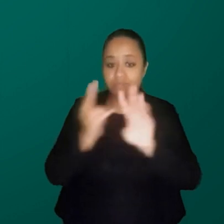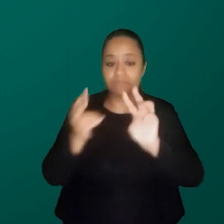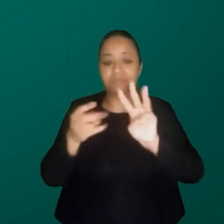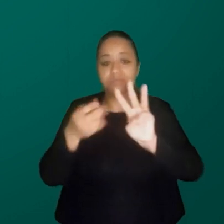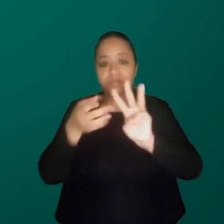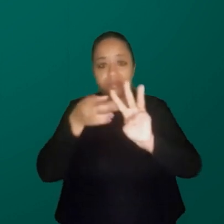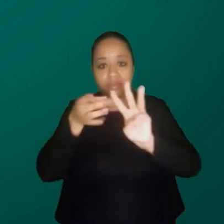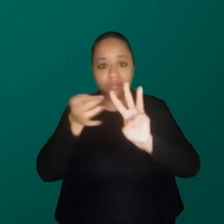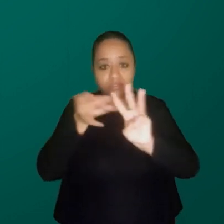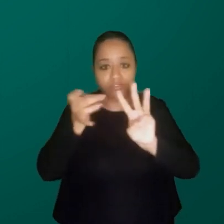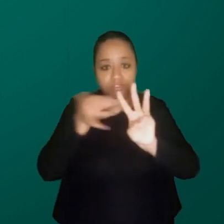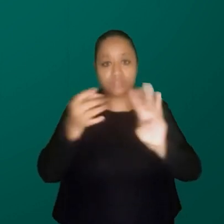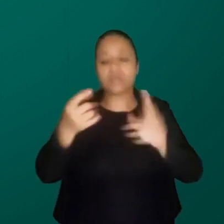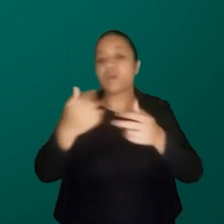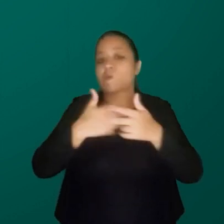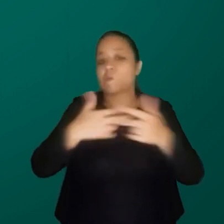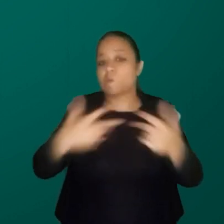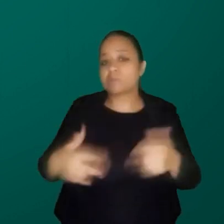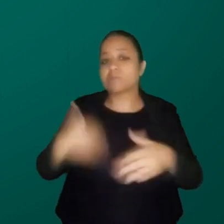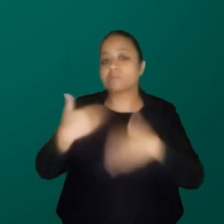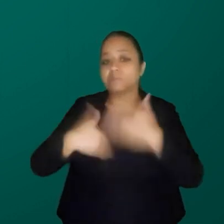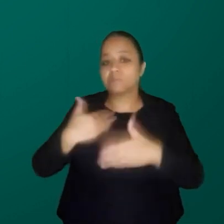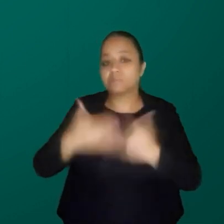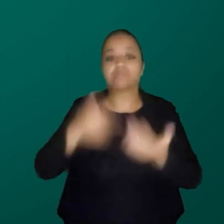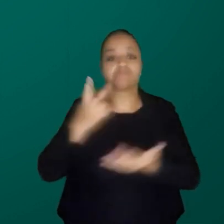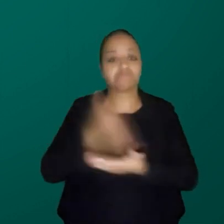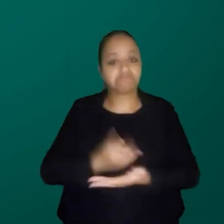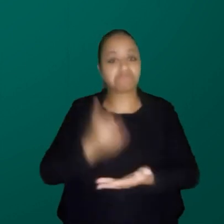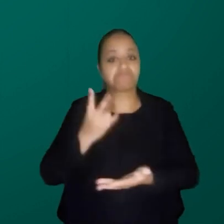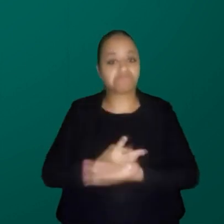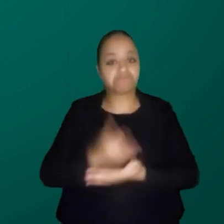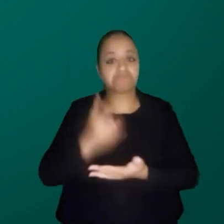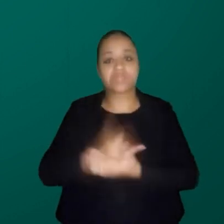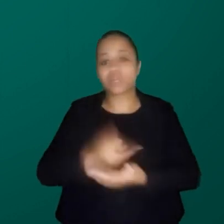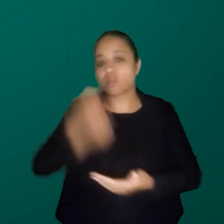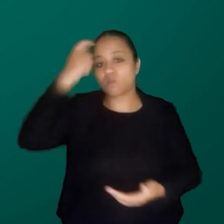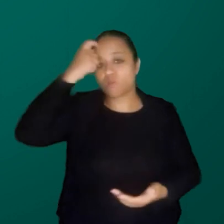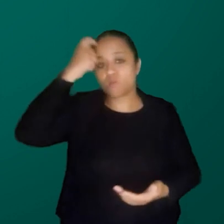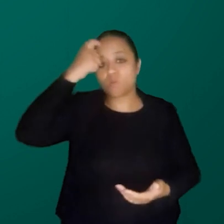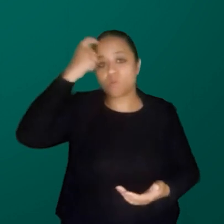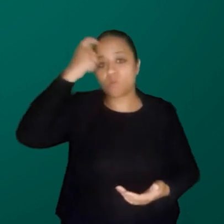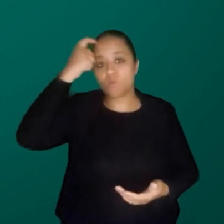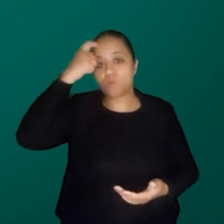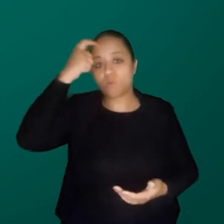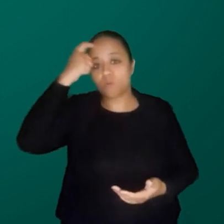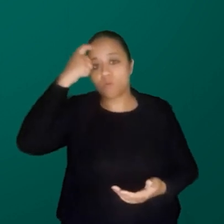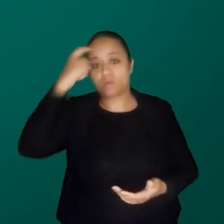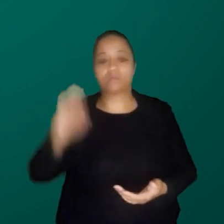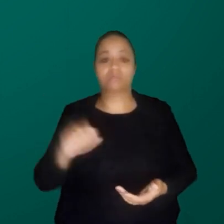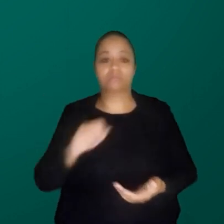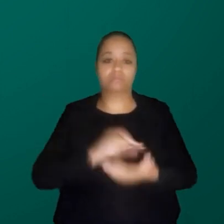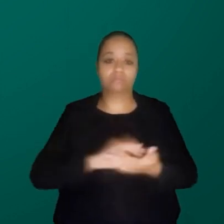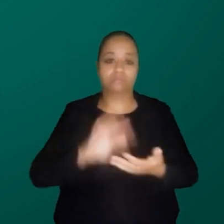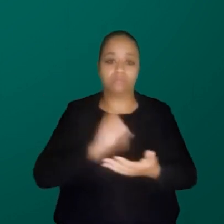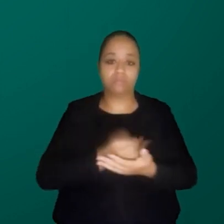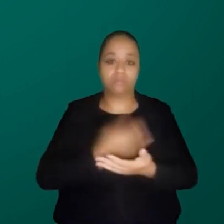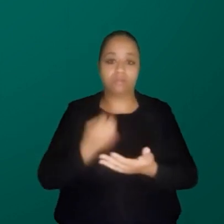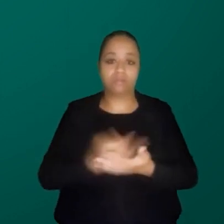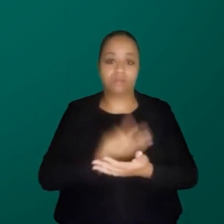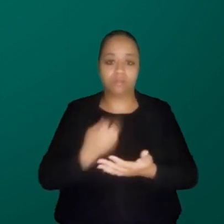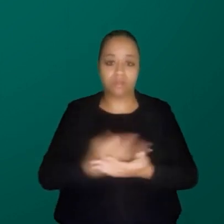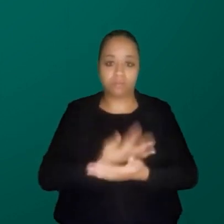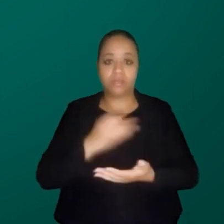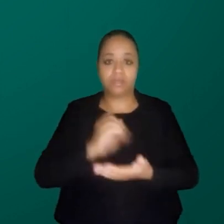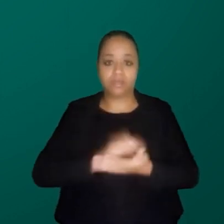Então, é um processo constante ali de conscientização e de letramento racial que a gente vai passando ao entrar